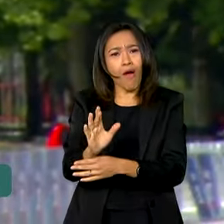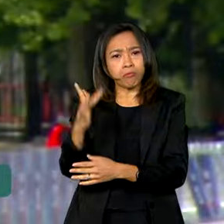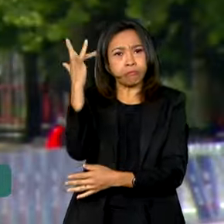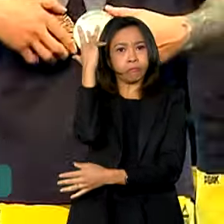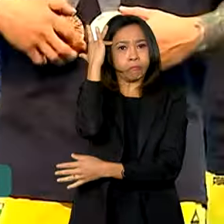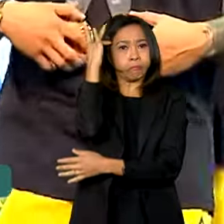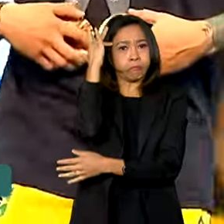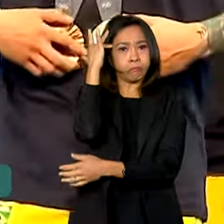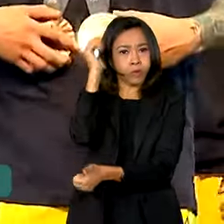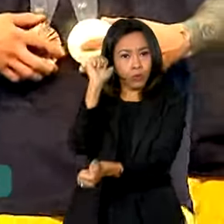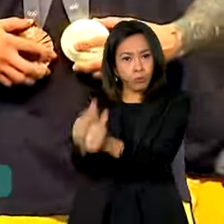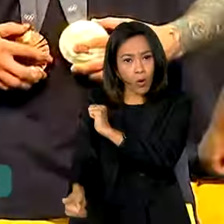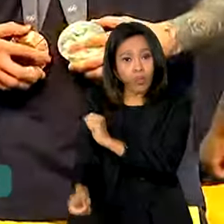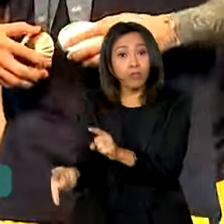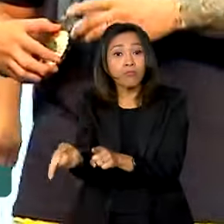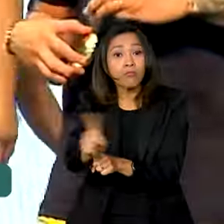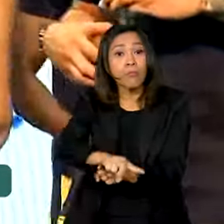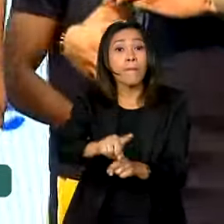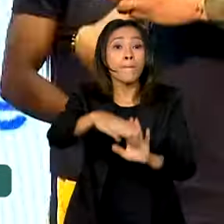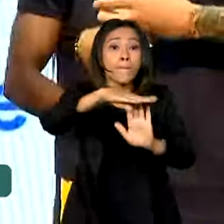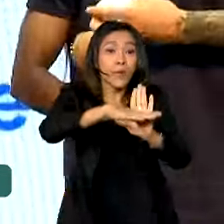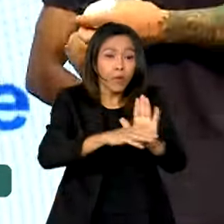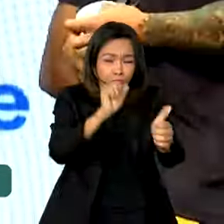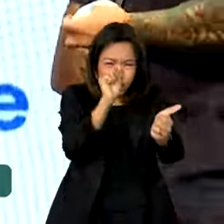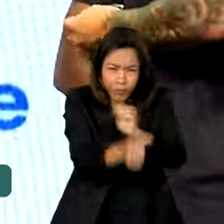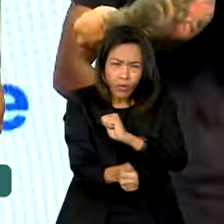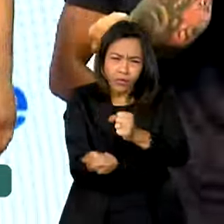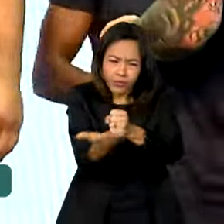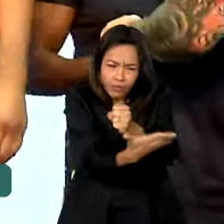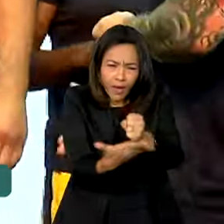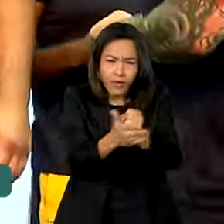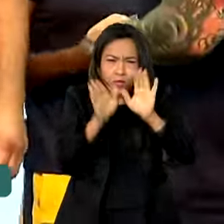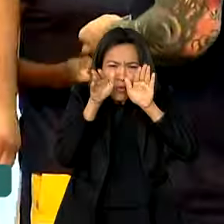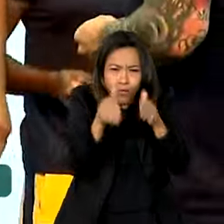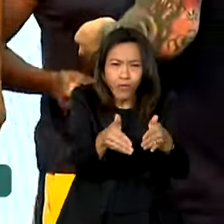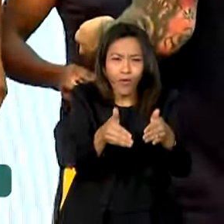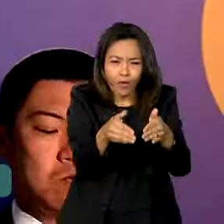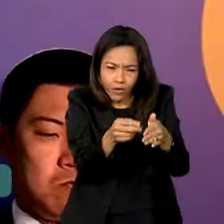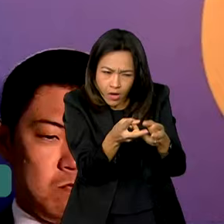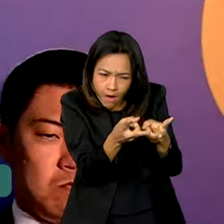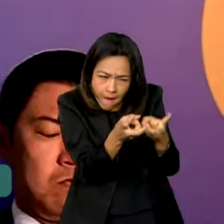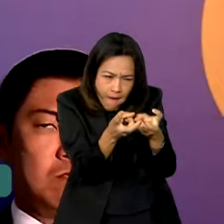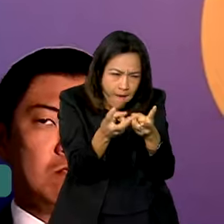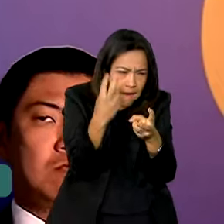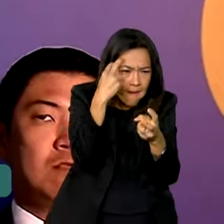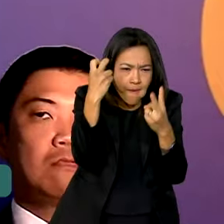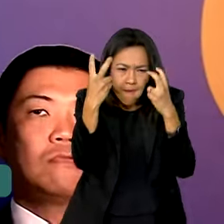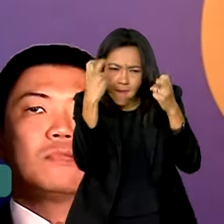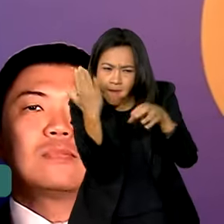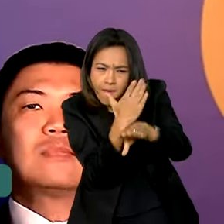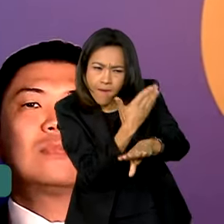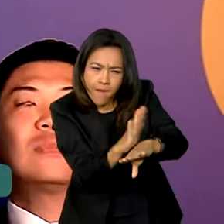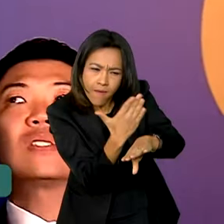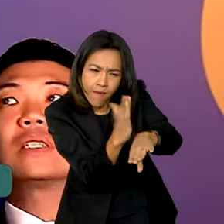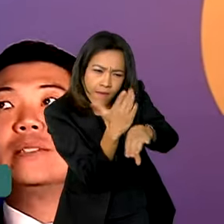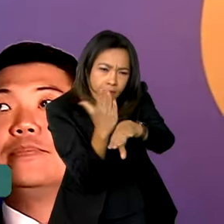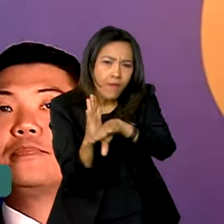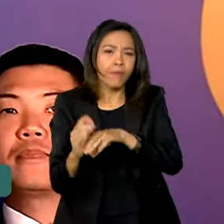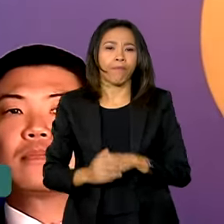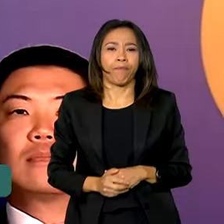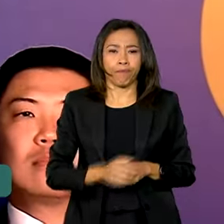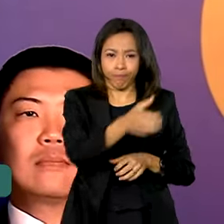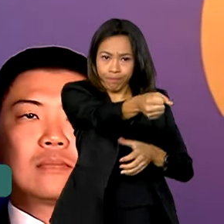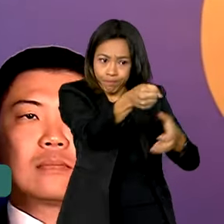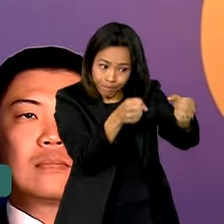elite, mas programas esportivos de base com foco em novos talentos. É a chance da gente dar